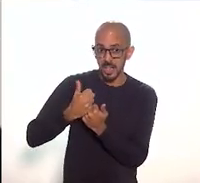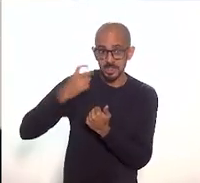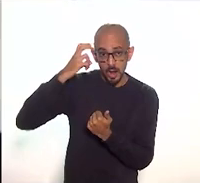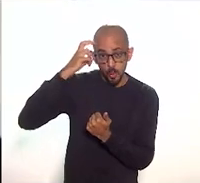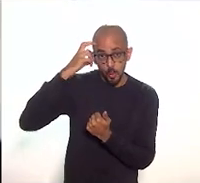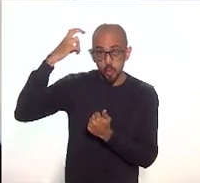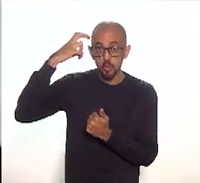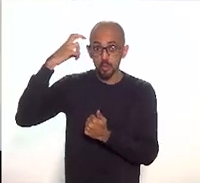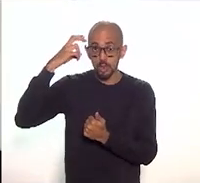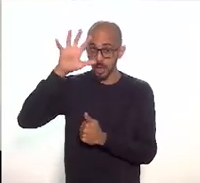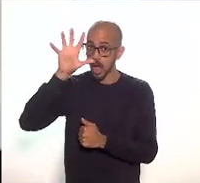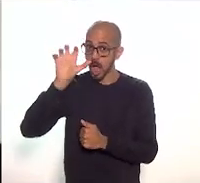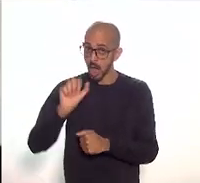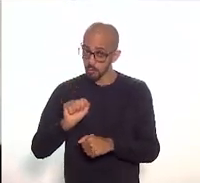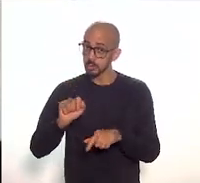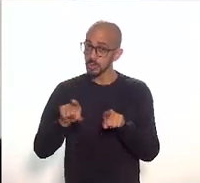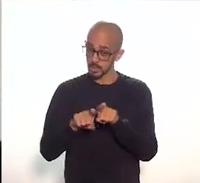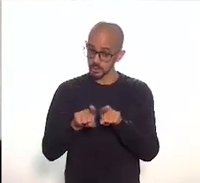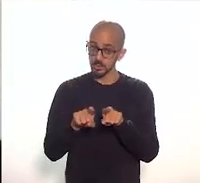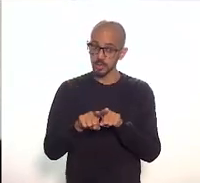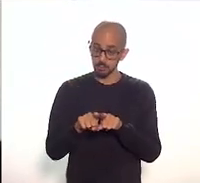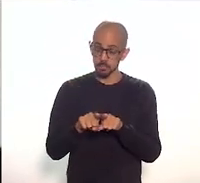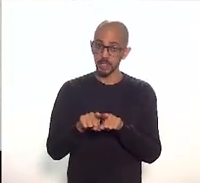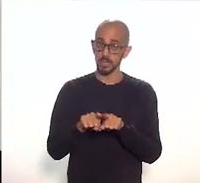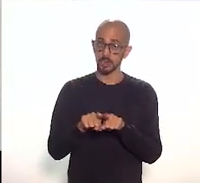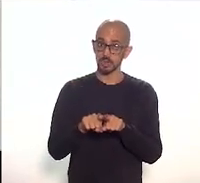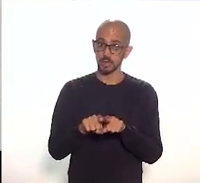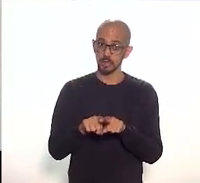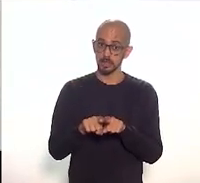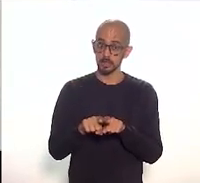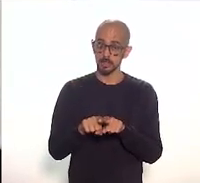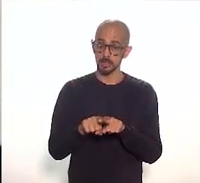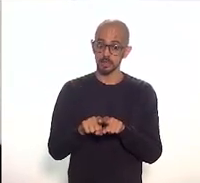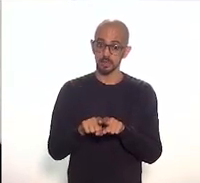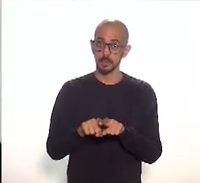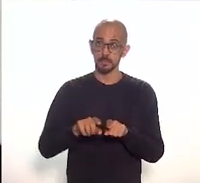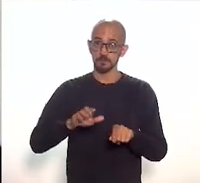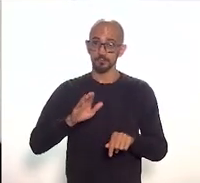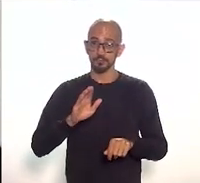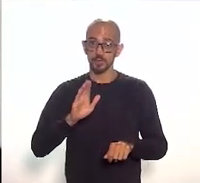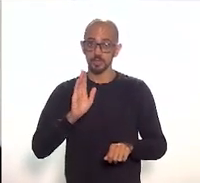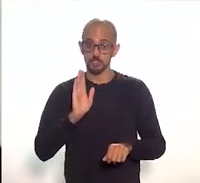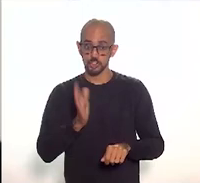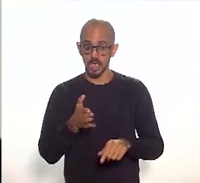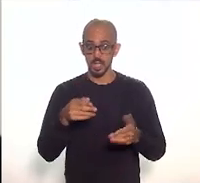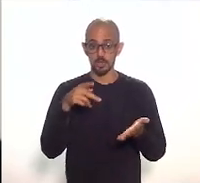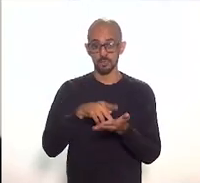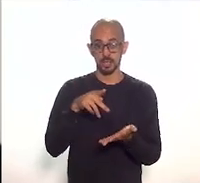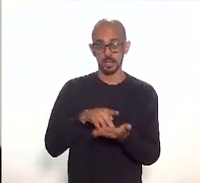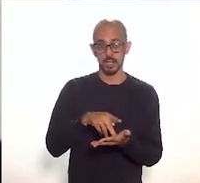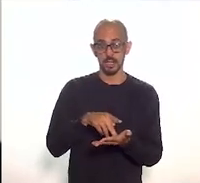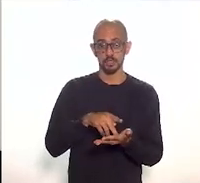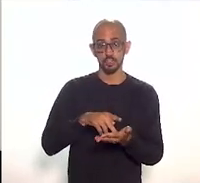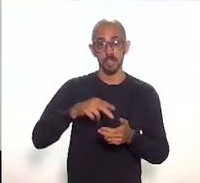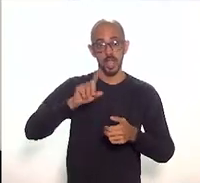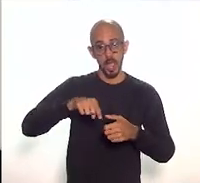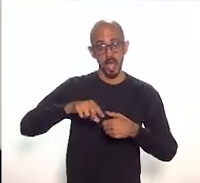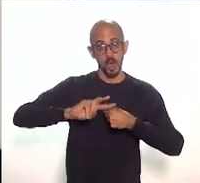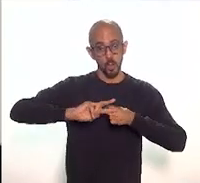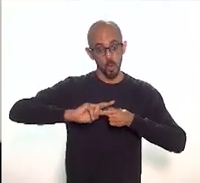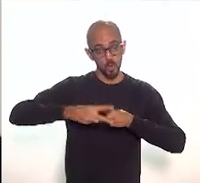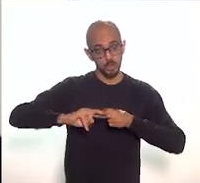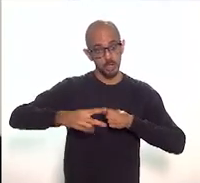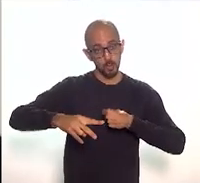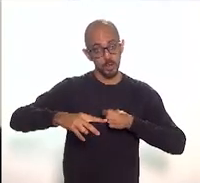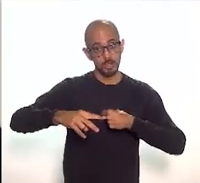é determinadas ações que já foram acontecidas, que já foram, na verdade, frutos de projetos